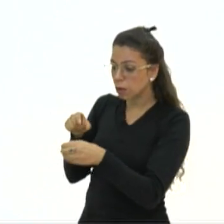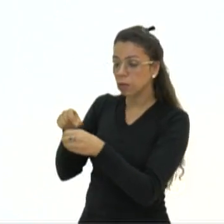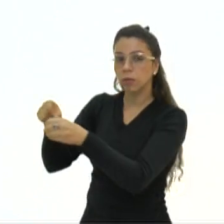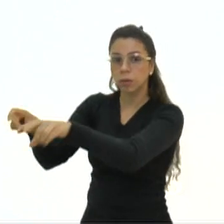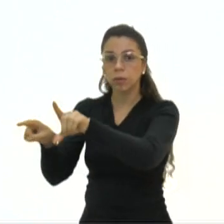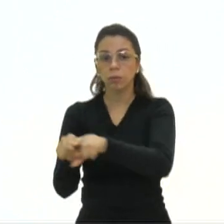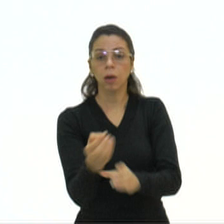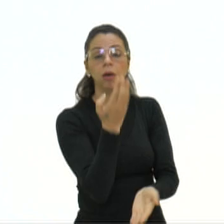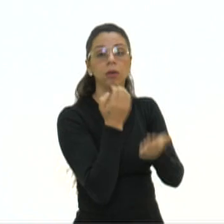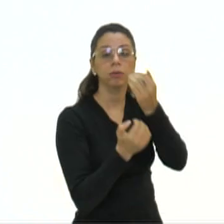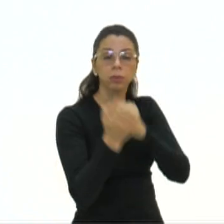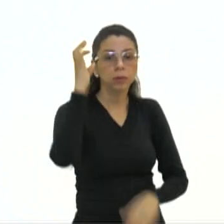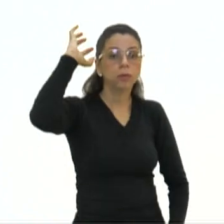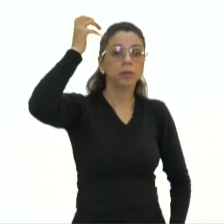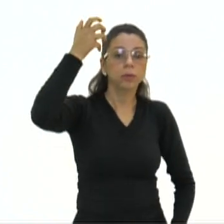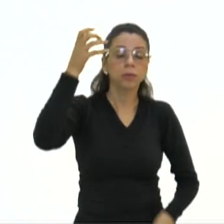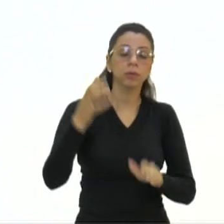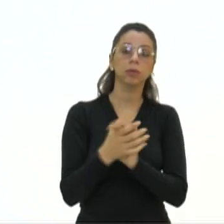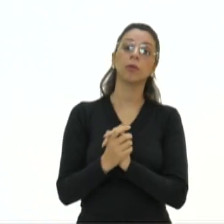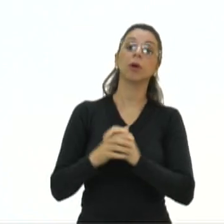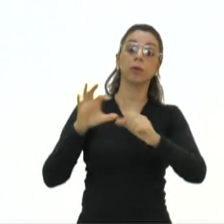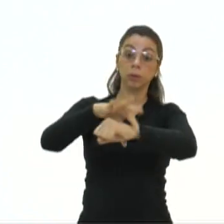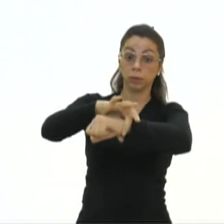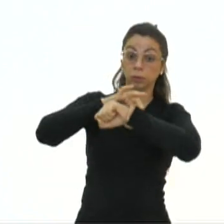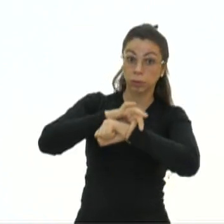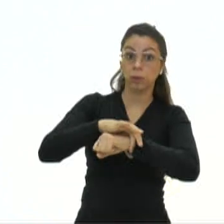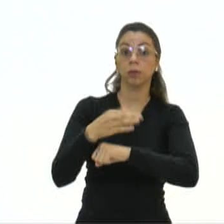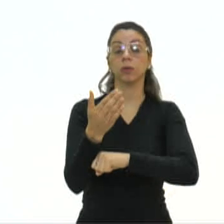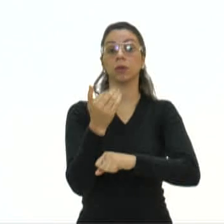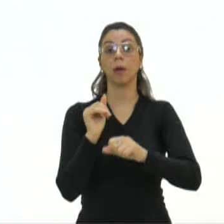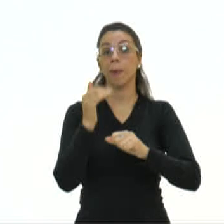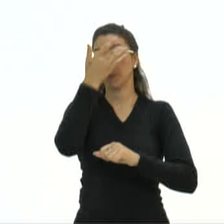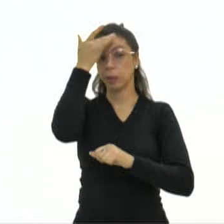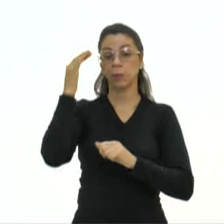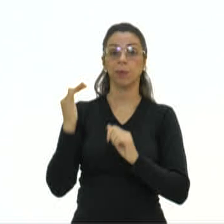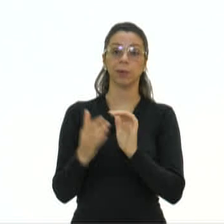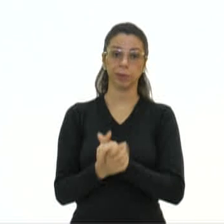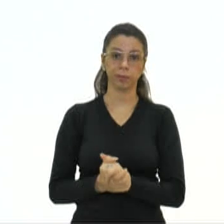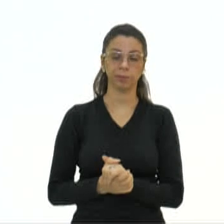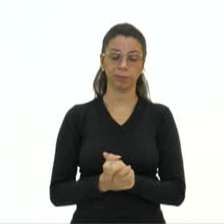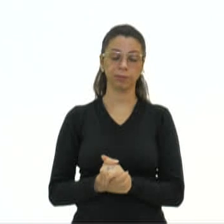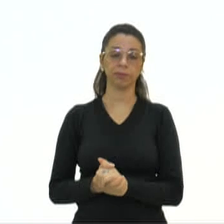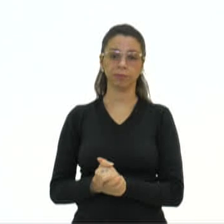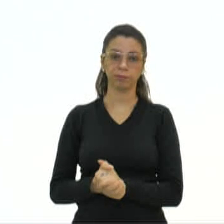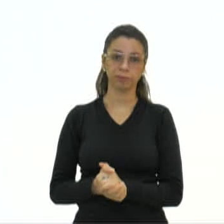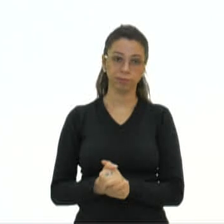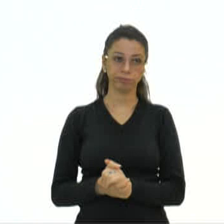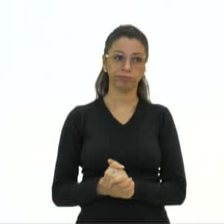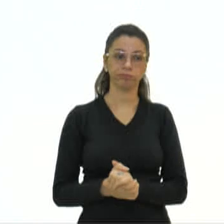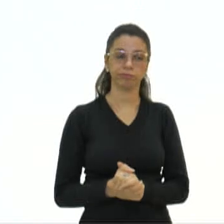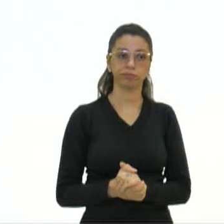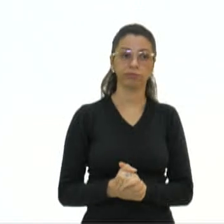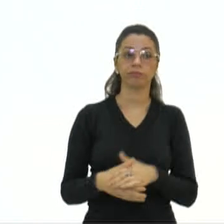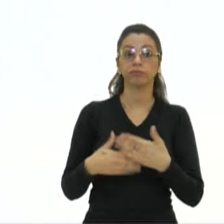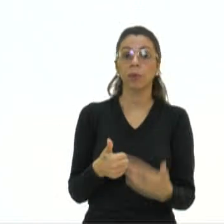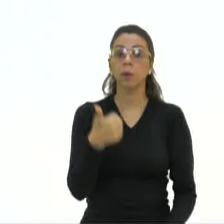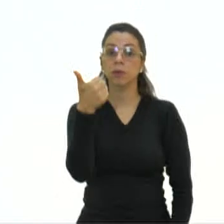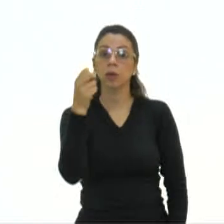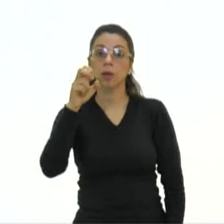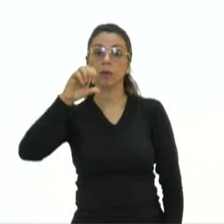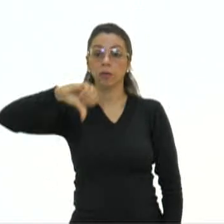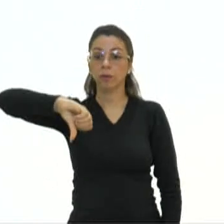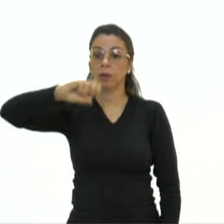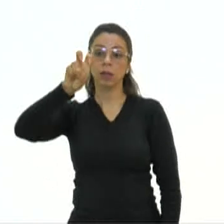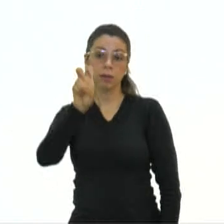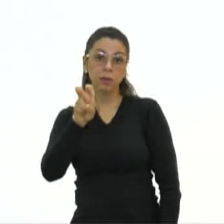alimentares para garantir a segurança dos seus habitantes. As delegações de 195 países